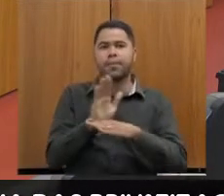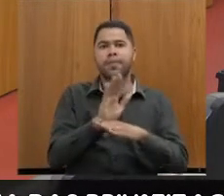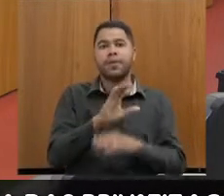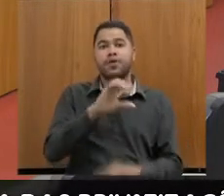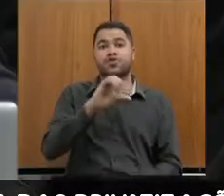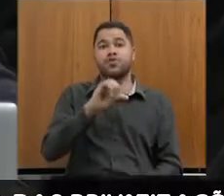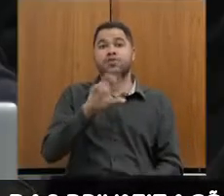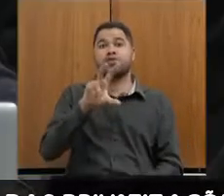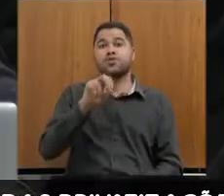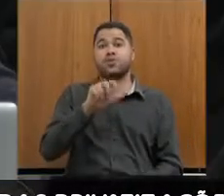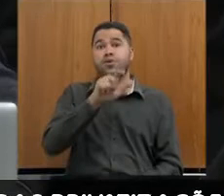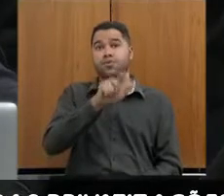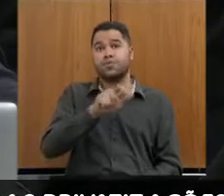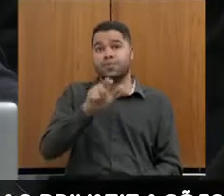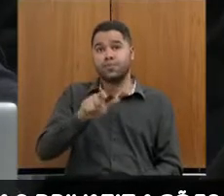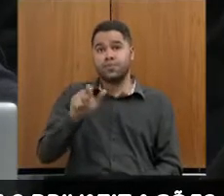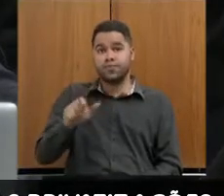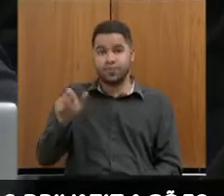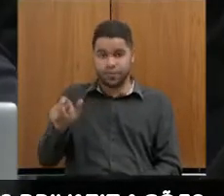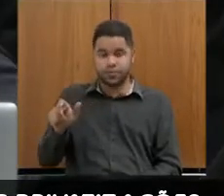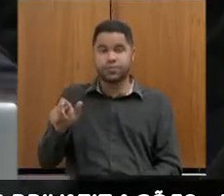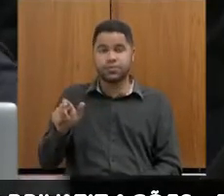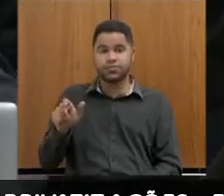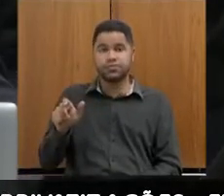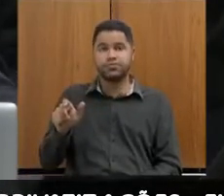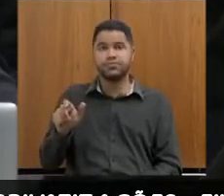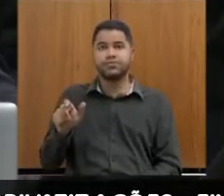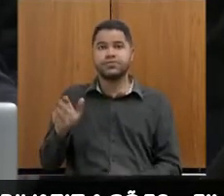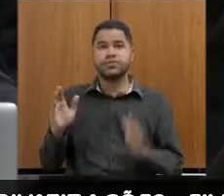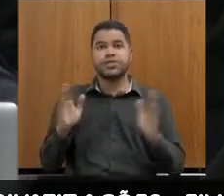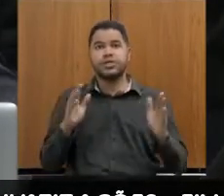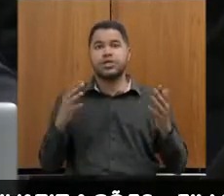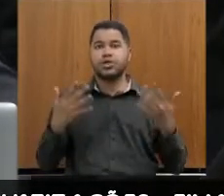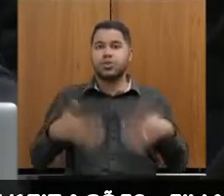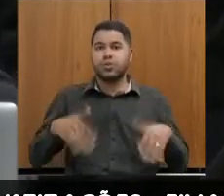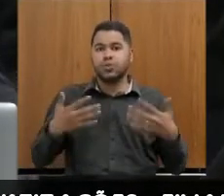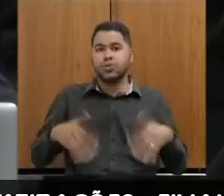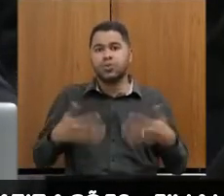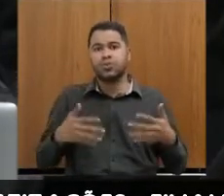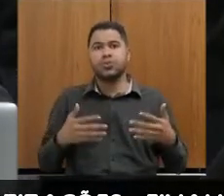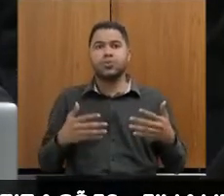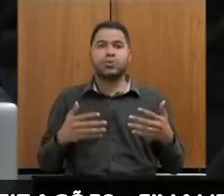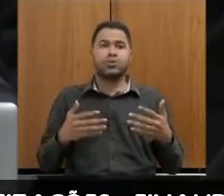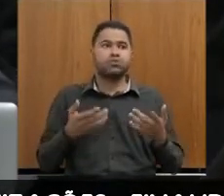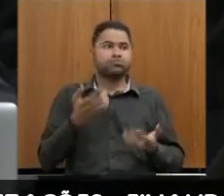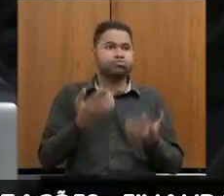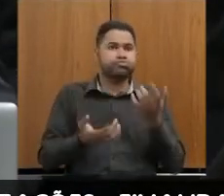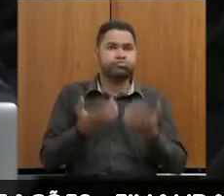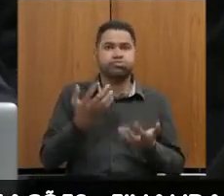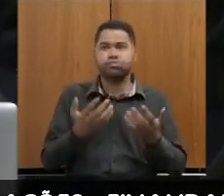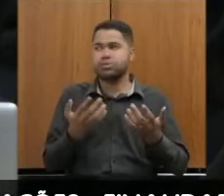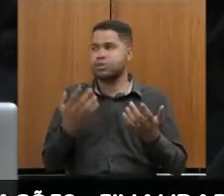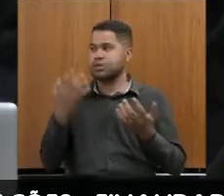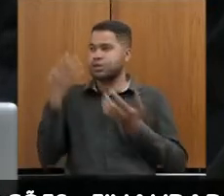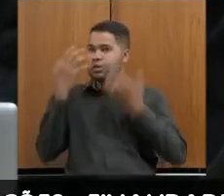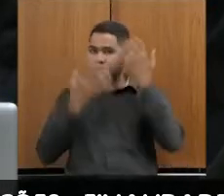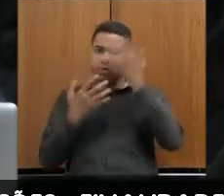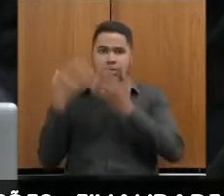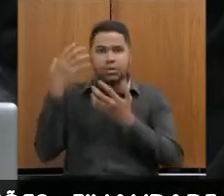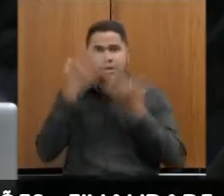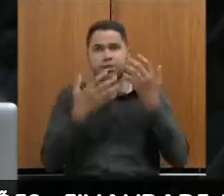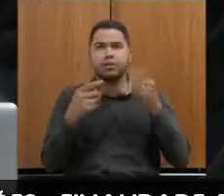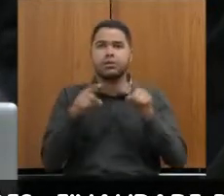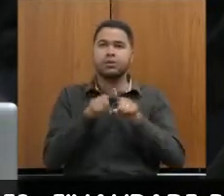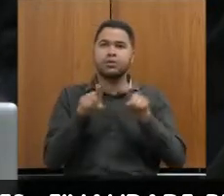pessoas no meio de desespero, no meio de fogos, no meio de desinformação, no meio de questões